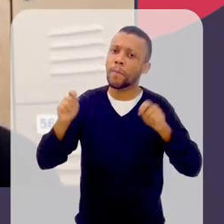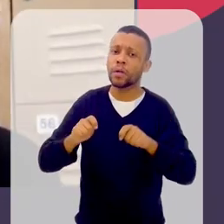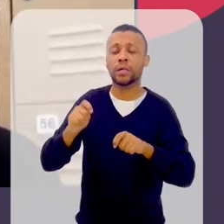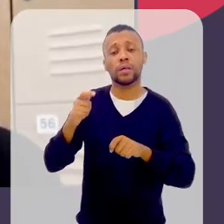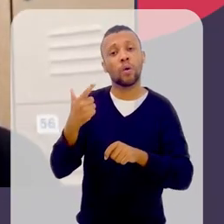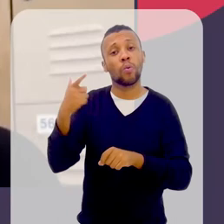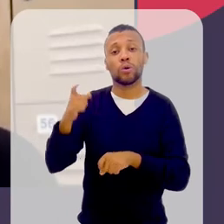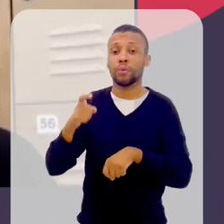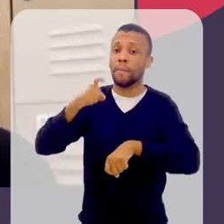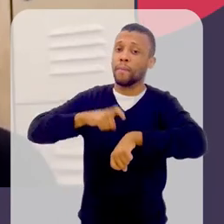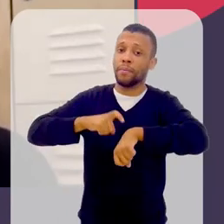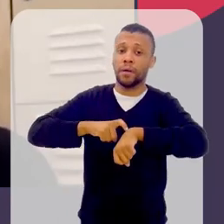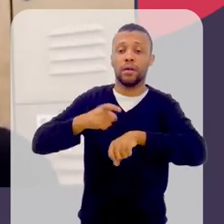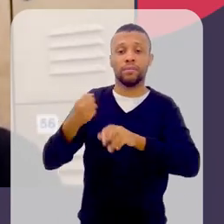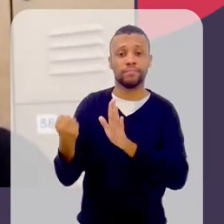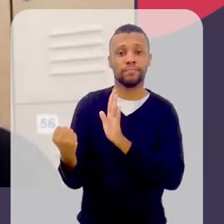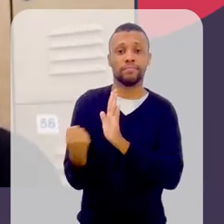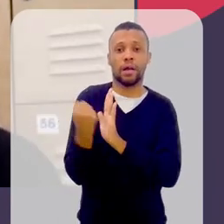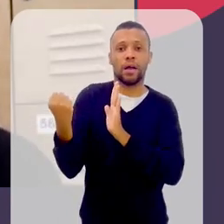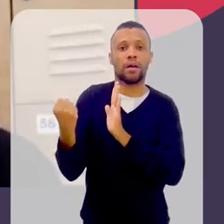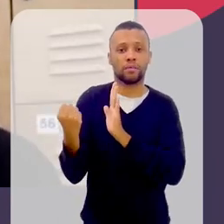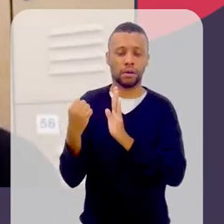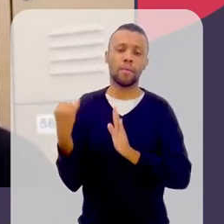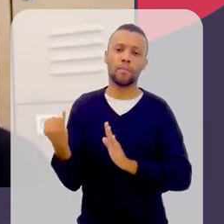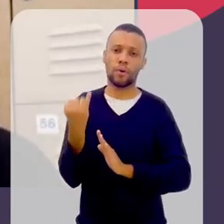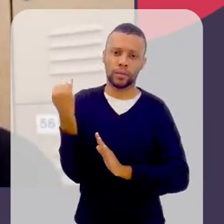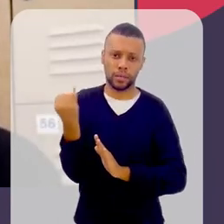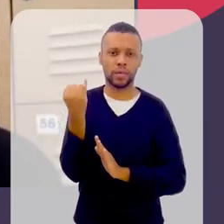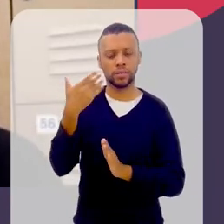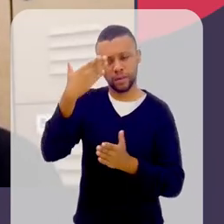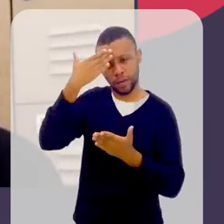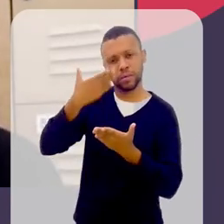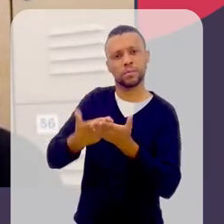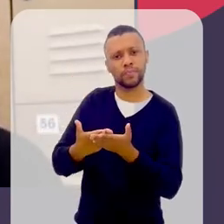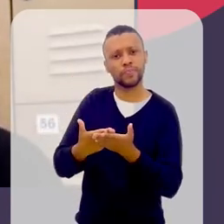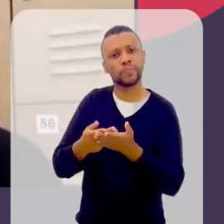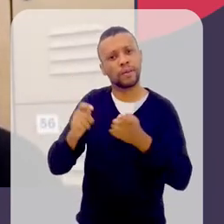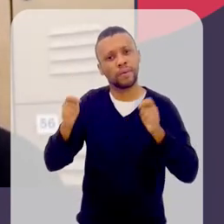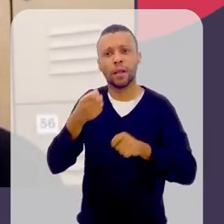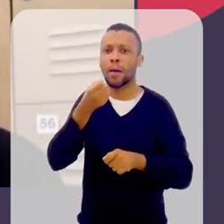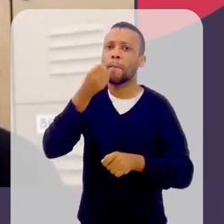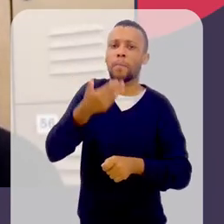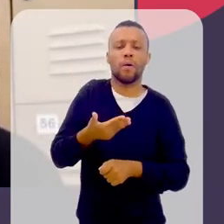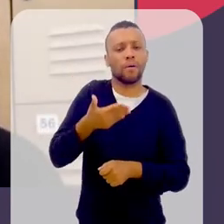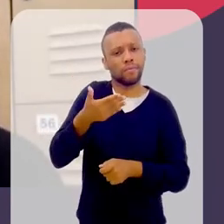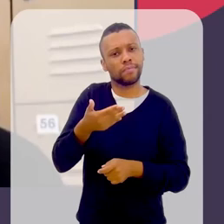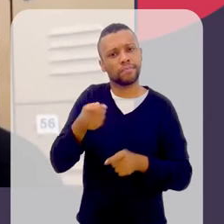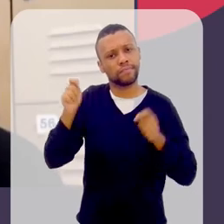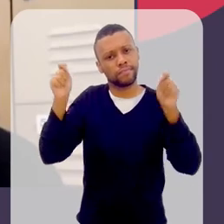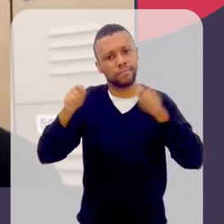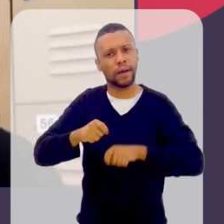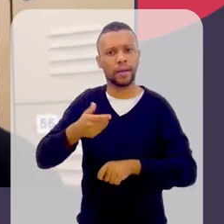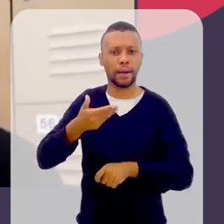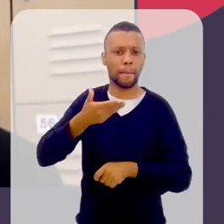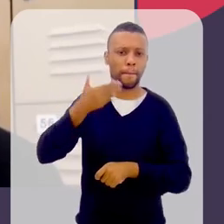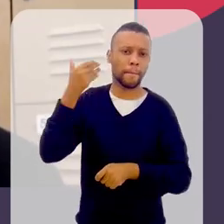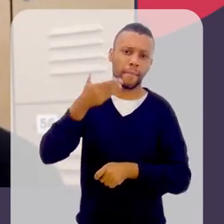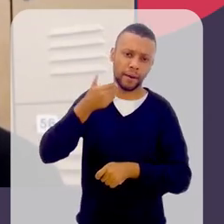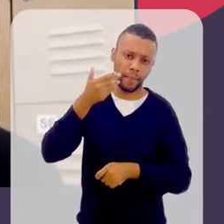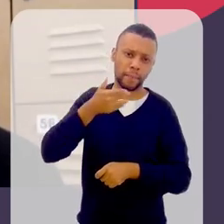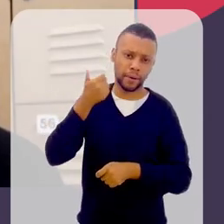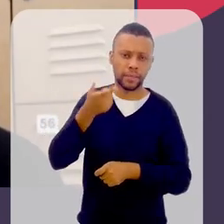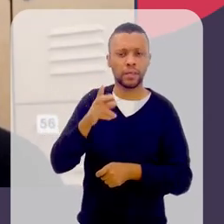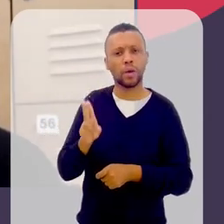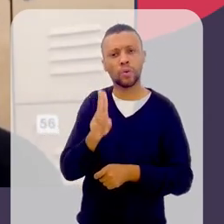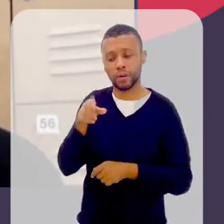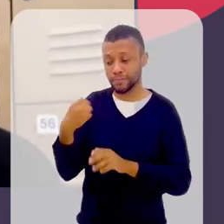Mas esse marco eu acho importante e acho um marco que vale a pena ser usado como marco